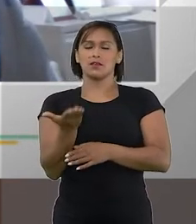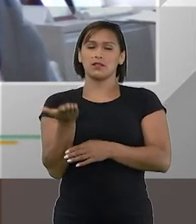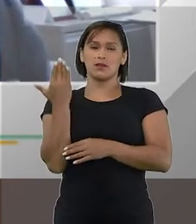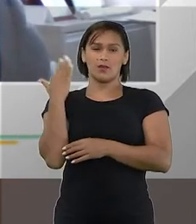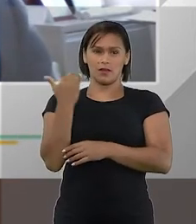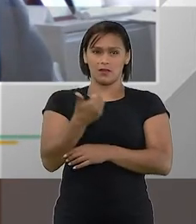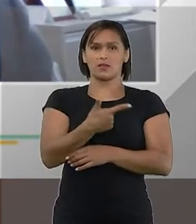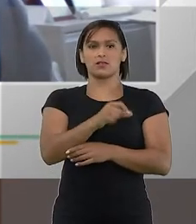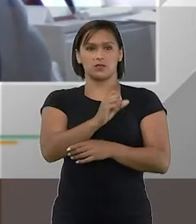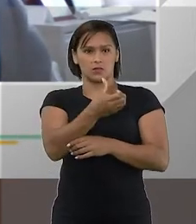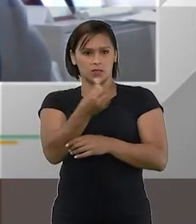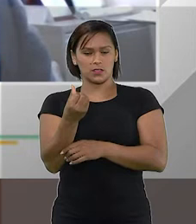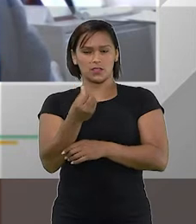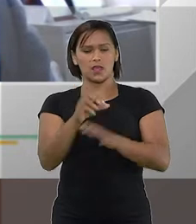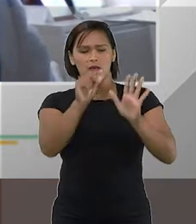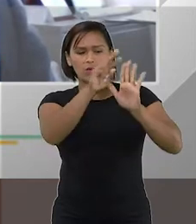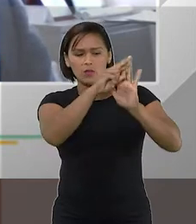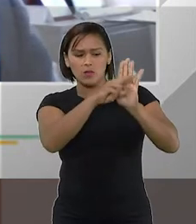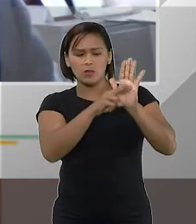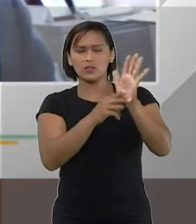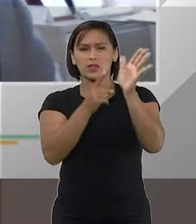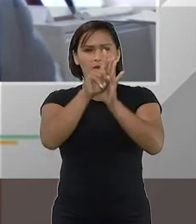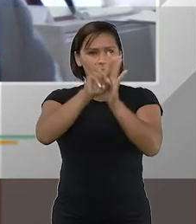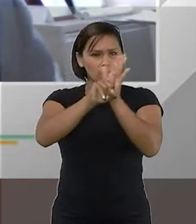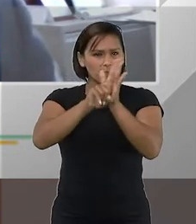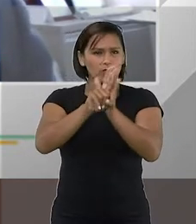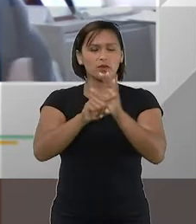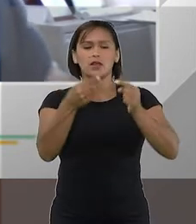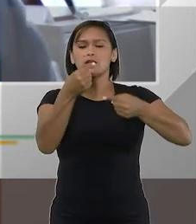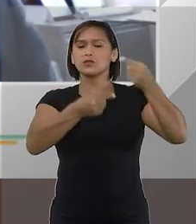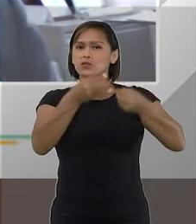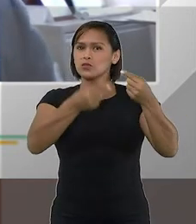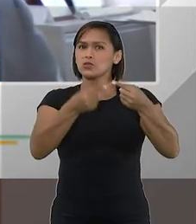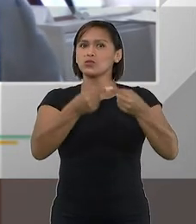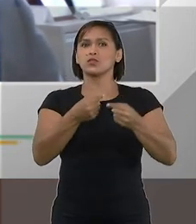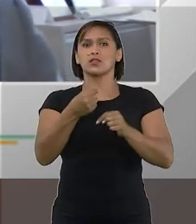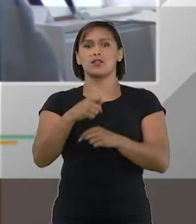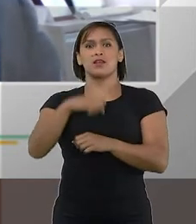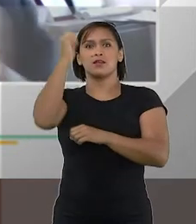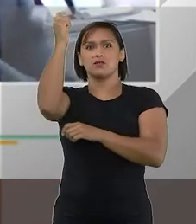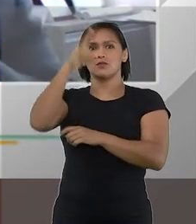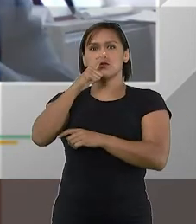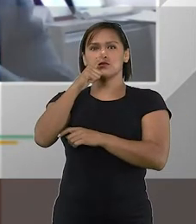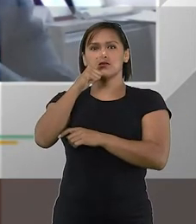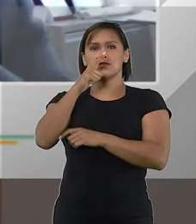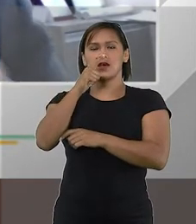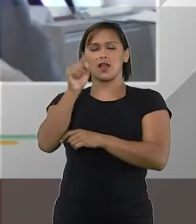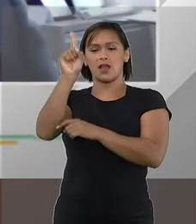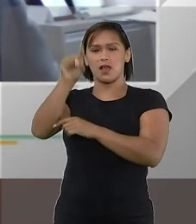Então, em 2016, essas questões começaram a ser discutidas à luz daquela